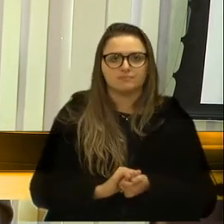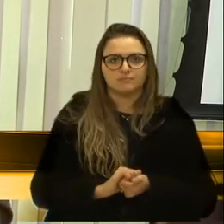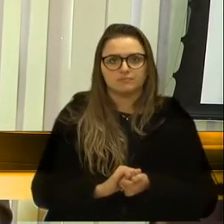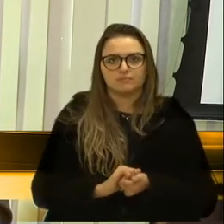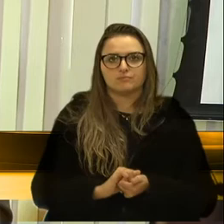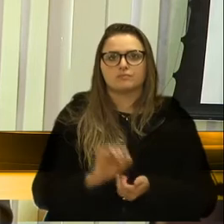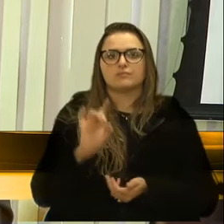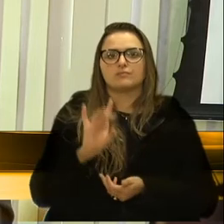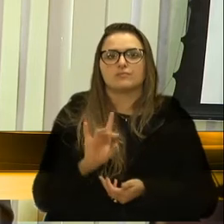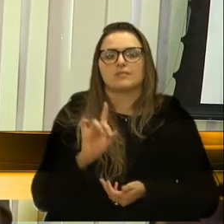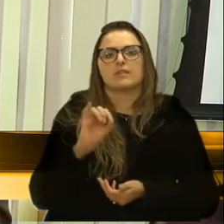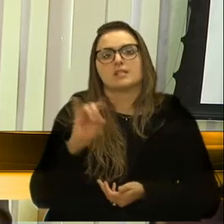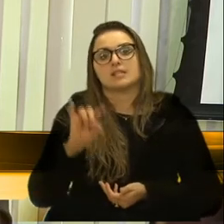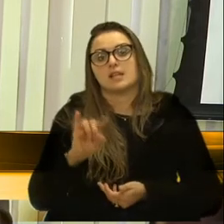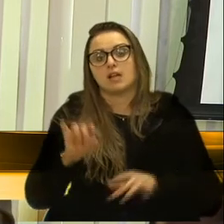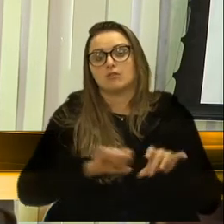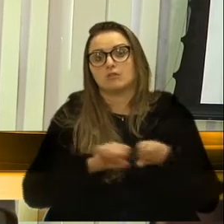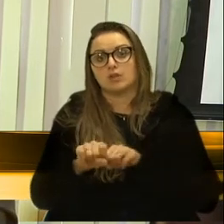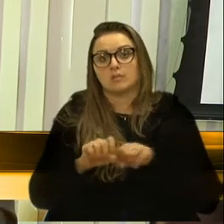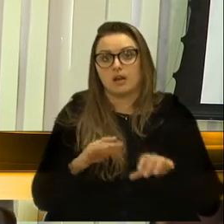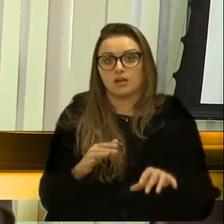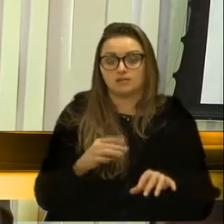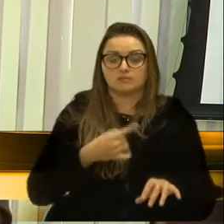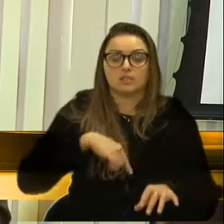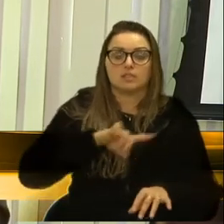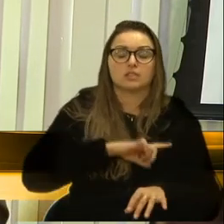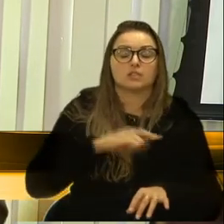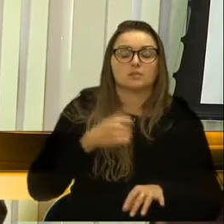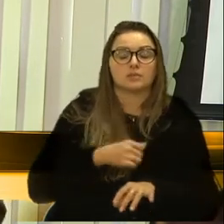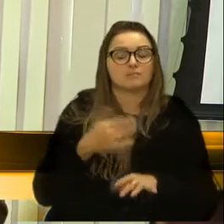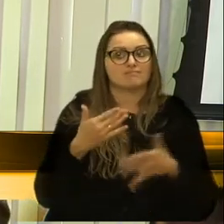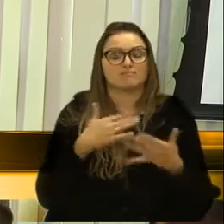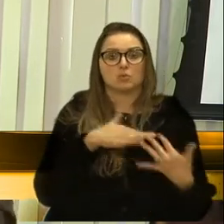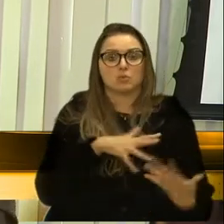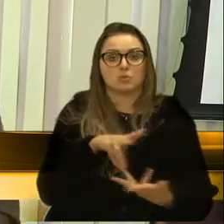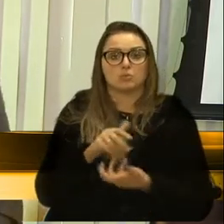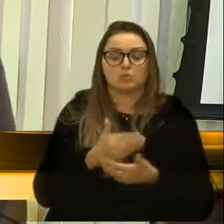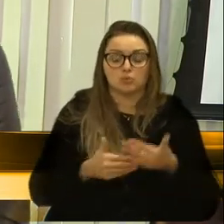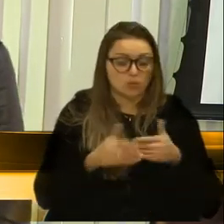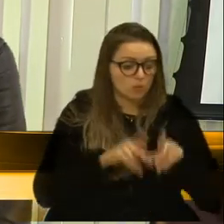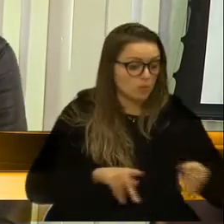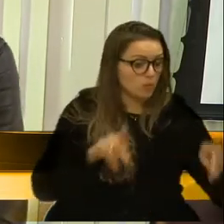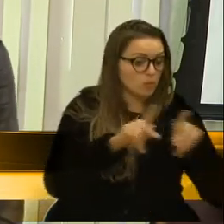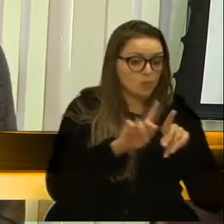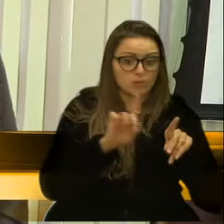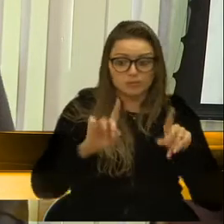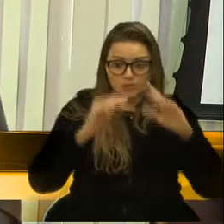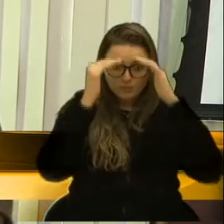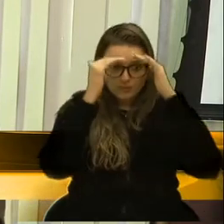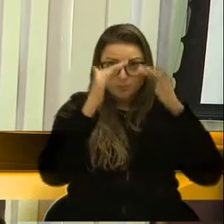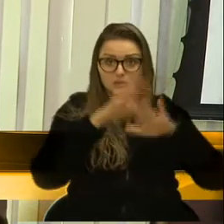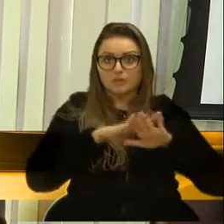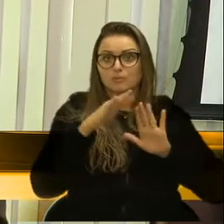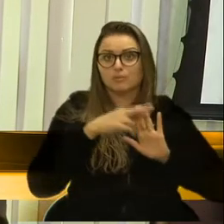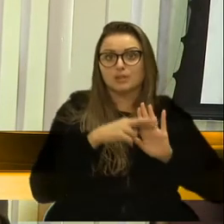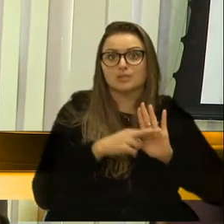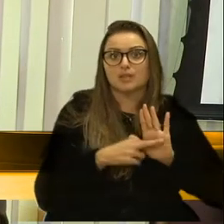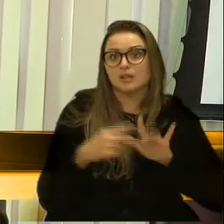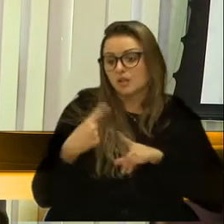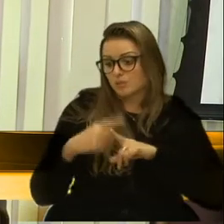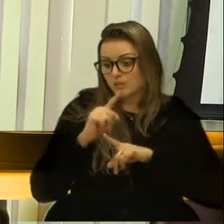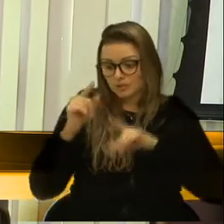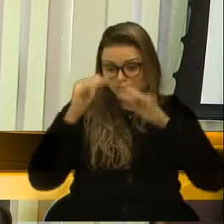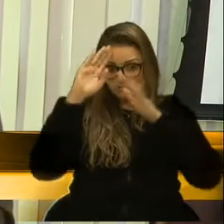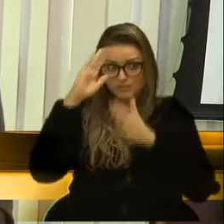Só se ele é formado. Então, temos que parar, o povo está desesperado e o povo não está mais obedecendo também, porque não acredita mais em ninguém.